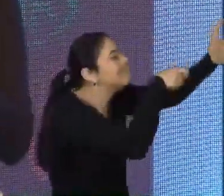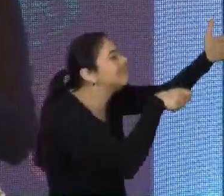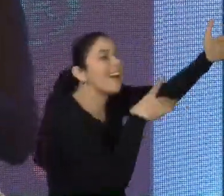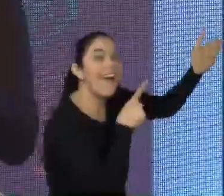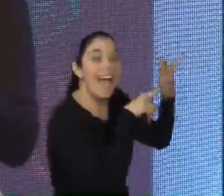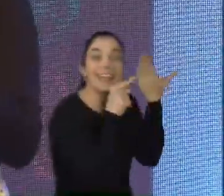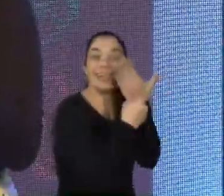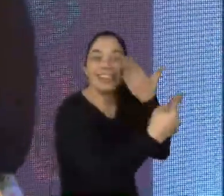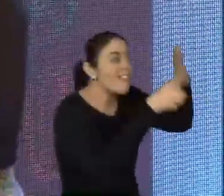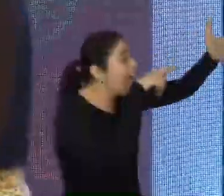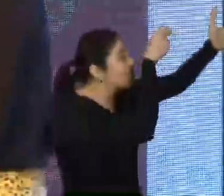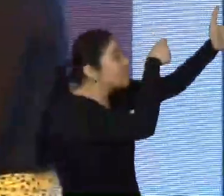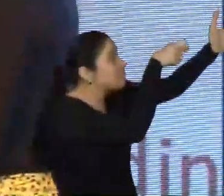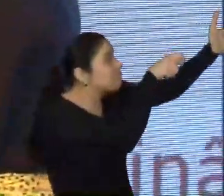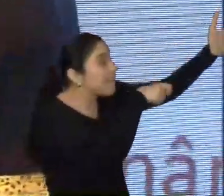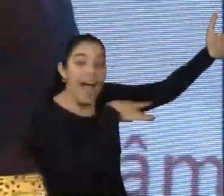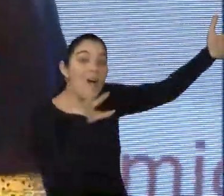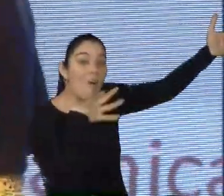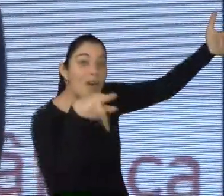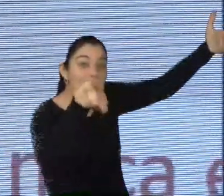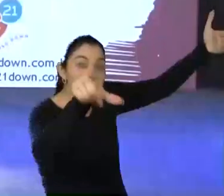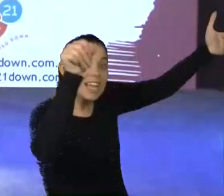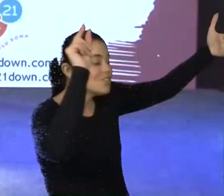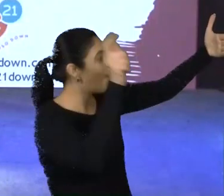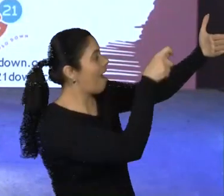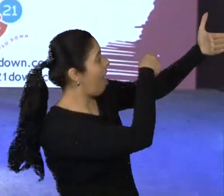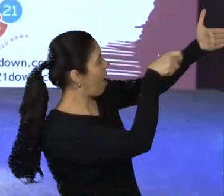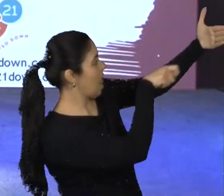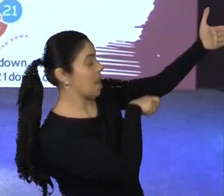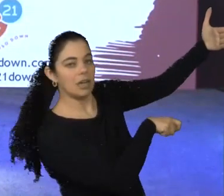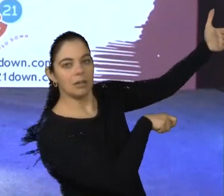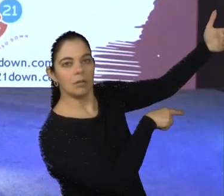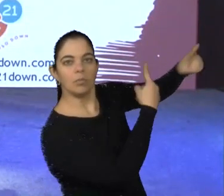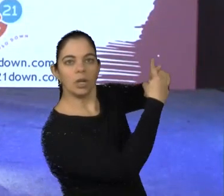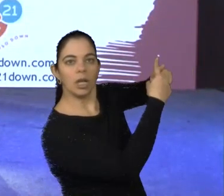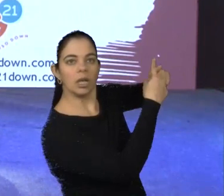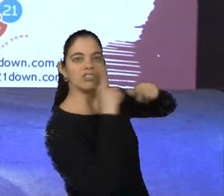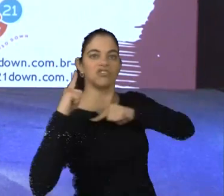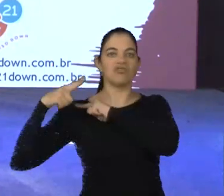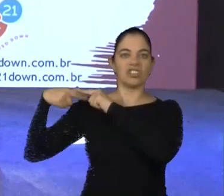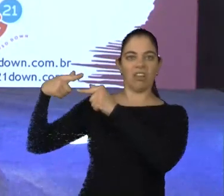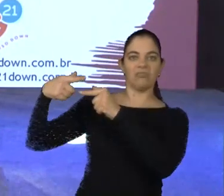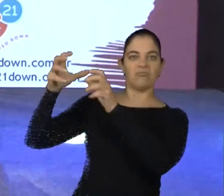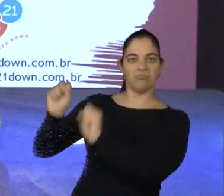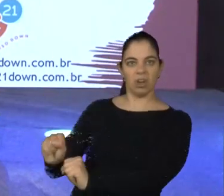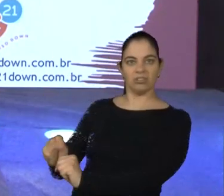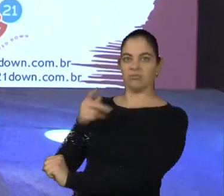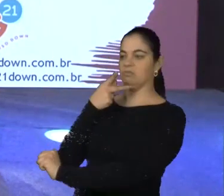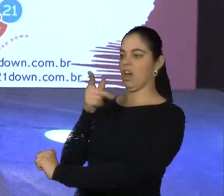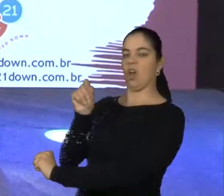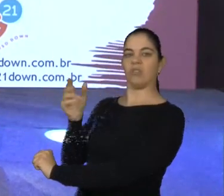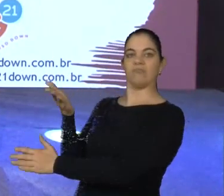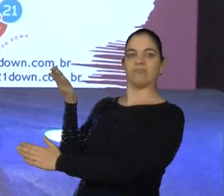modificando as cores desse quadro. Porque a genética, gente, ela pode até falar do que nós